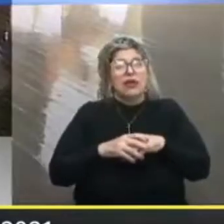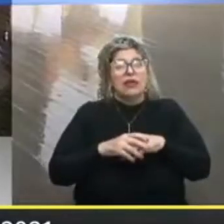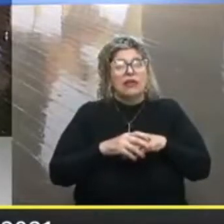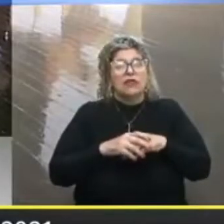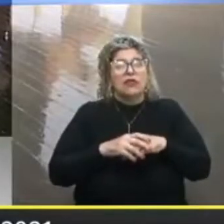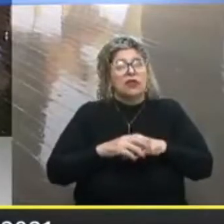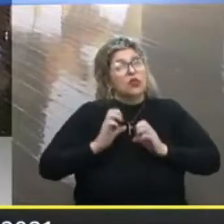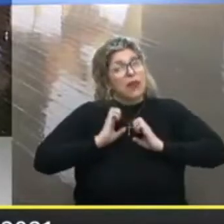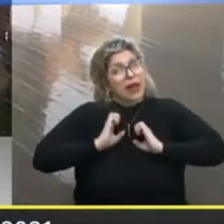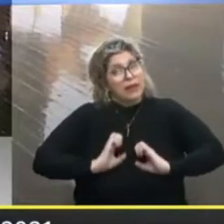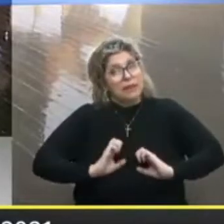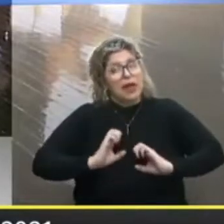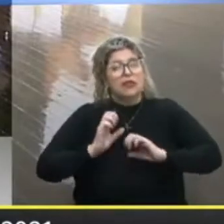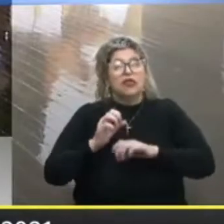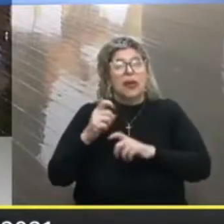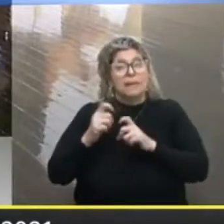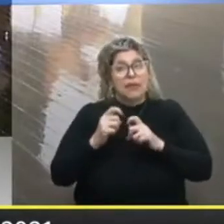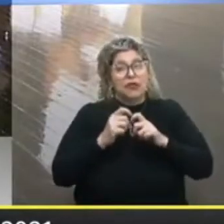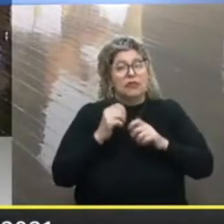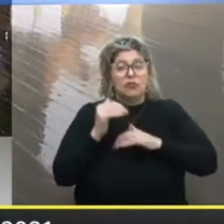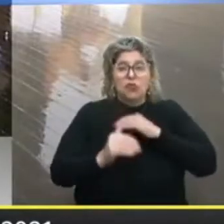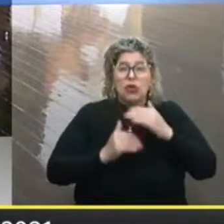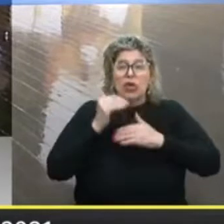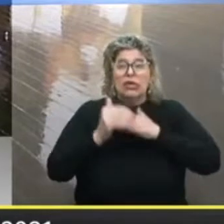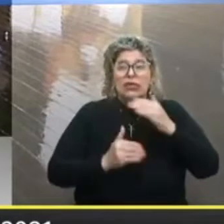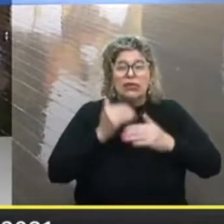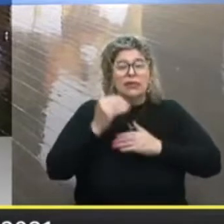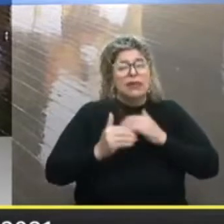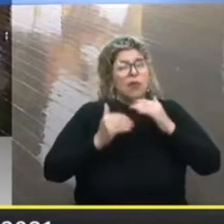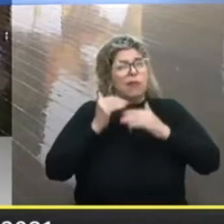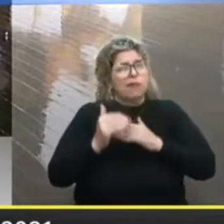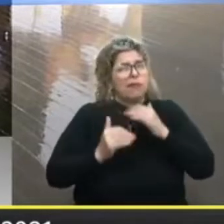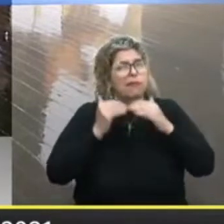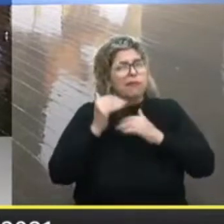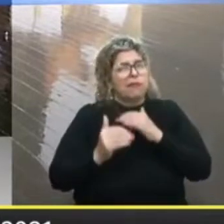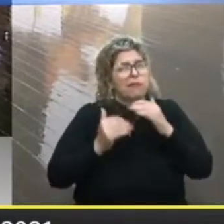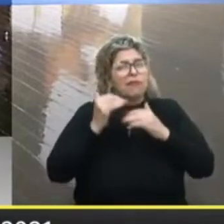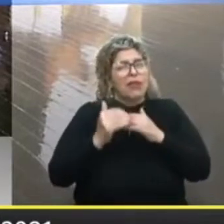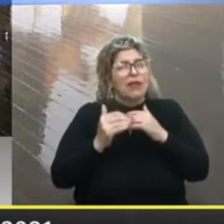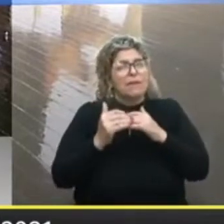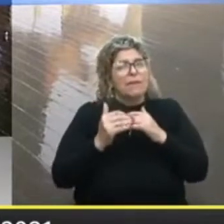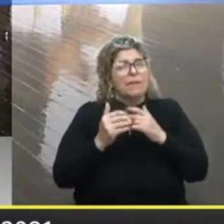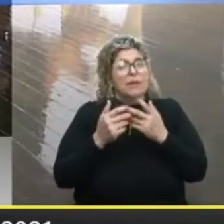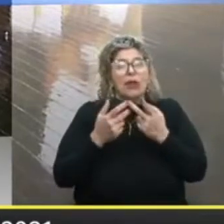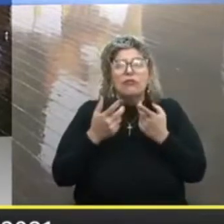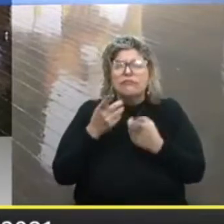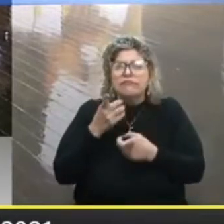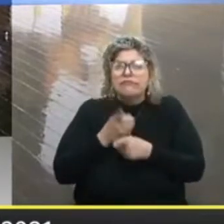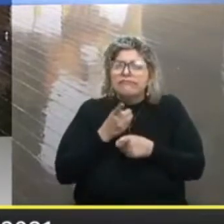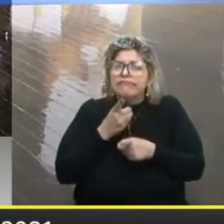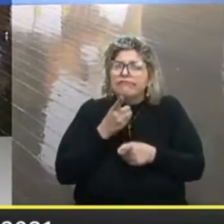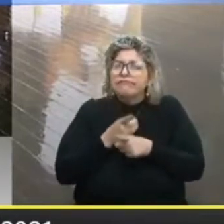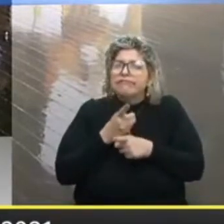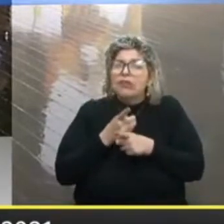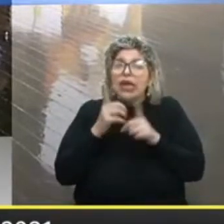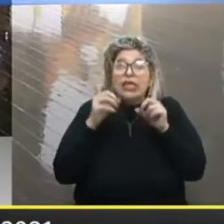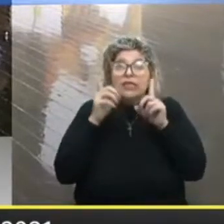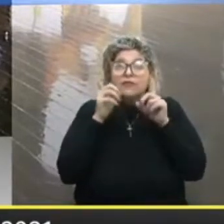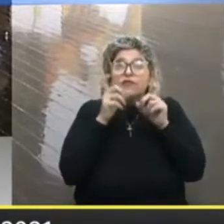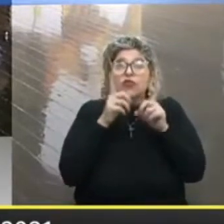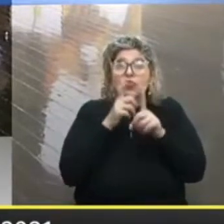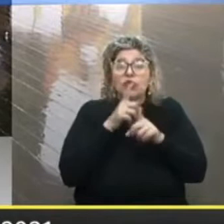de preceitos éticos Só que o processo Foi sempre evoluindo E a gente foi Descobrindo Por exemplo As